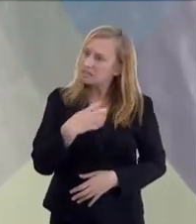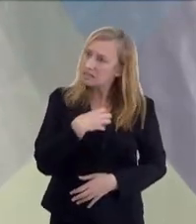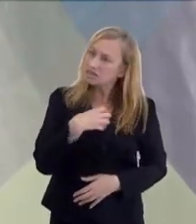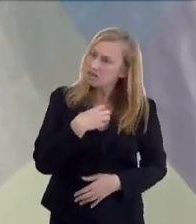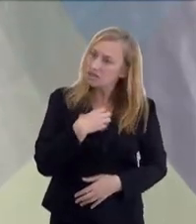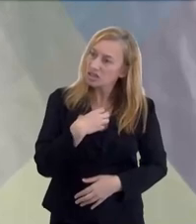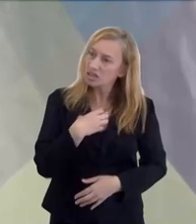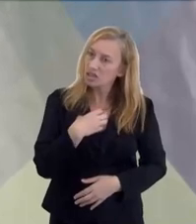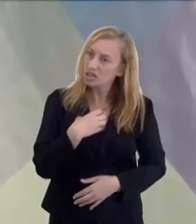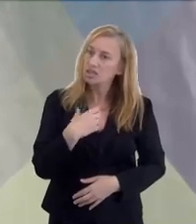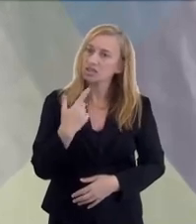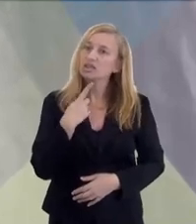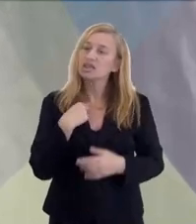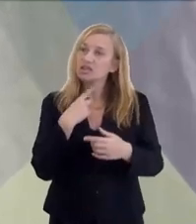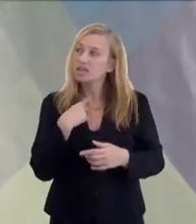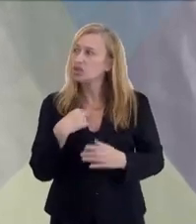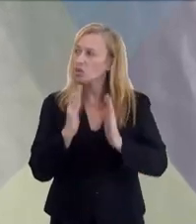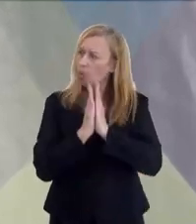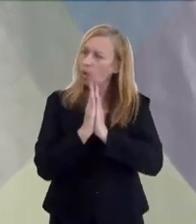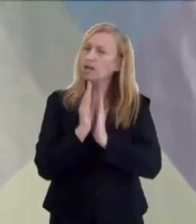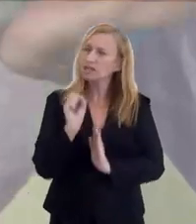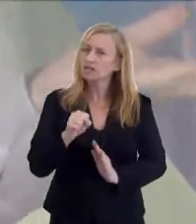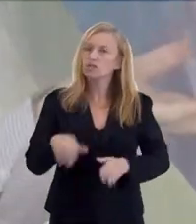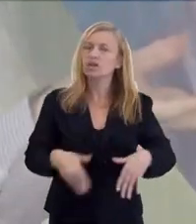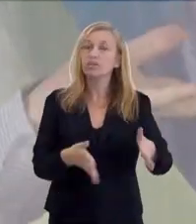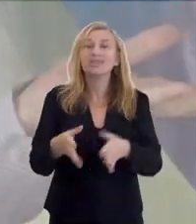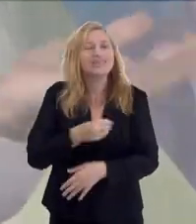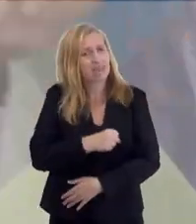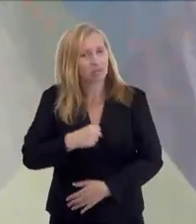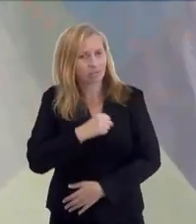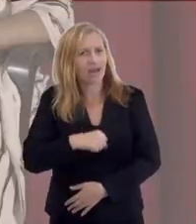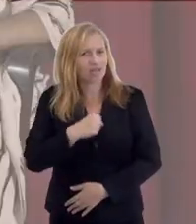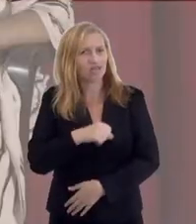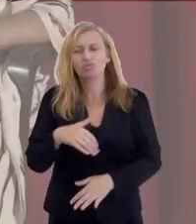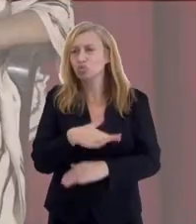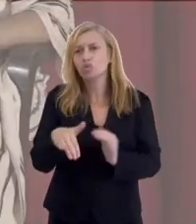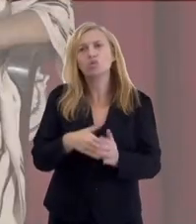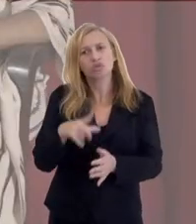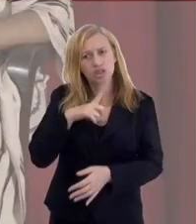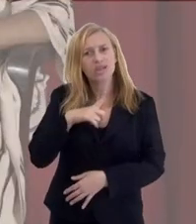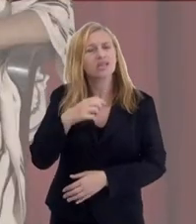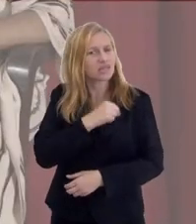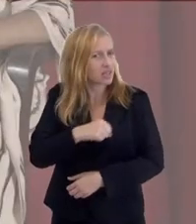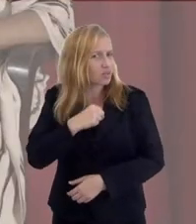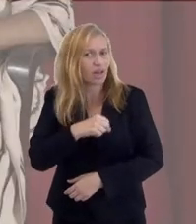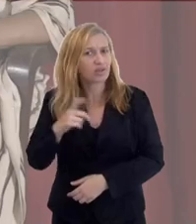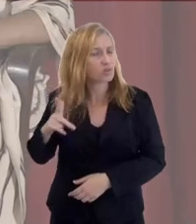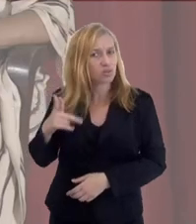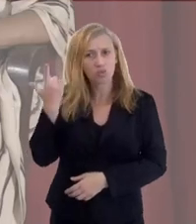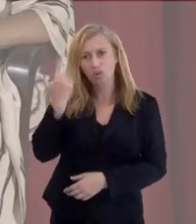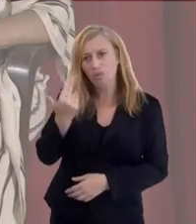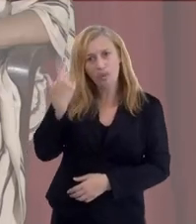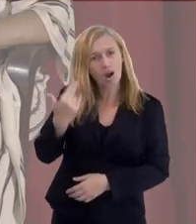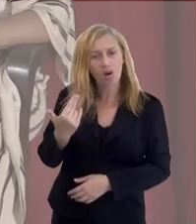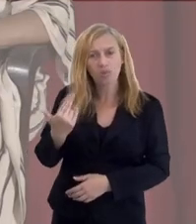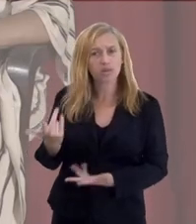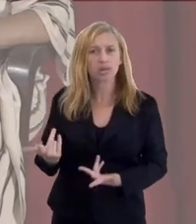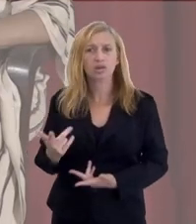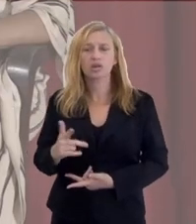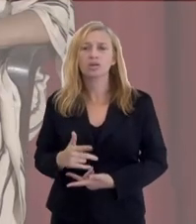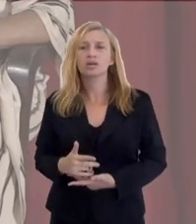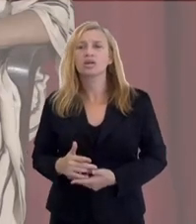Então, esse é o caminho. E saudade, todo mundo tem saudade. Então, a saudade fica. Você tem que exercer o seu luto, fazer a